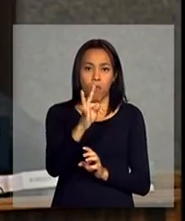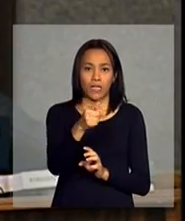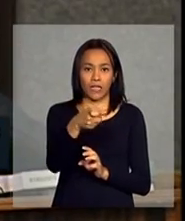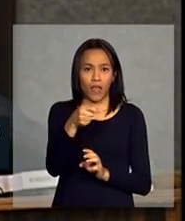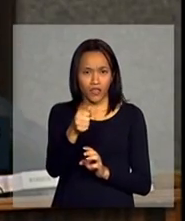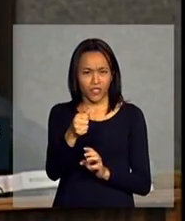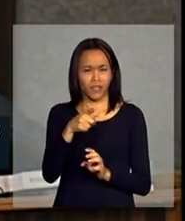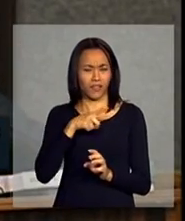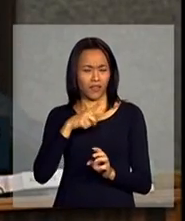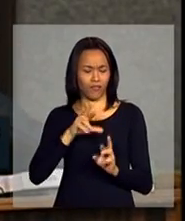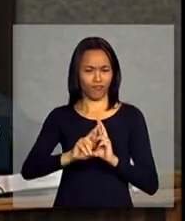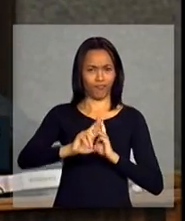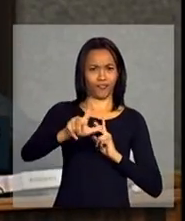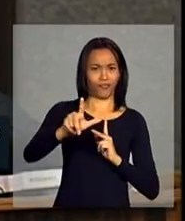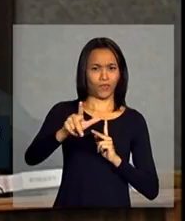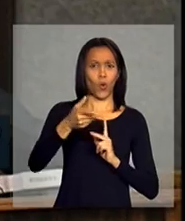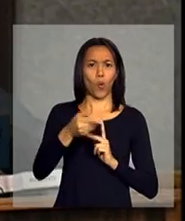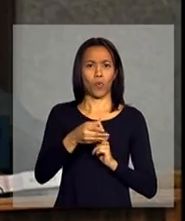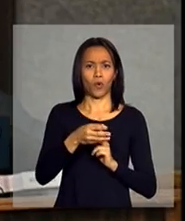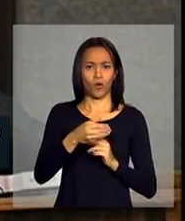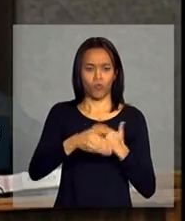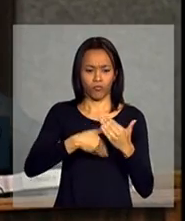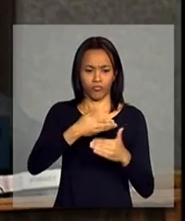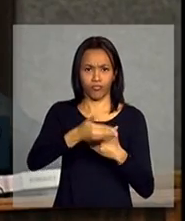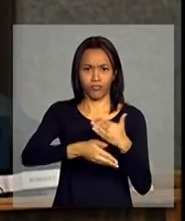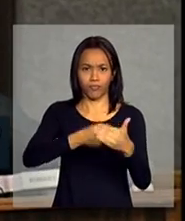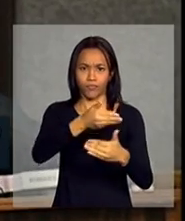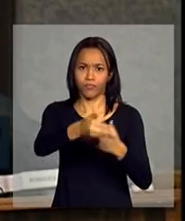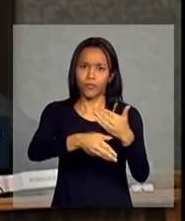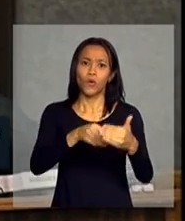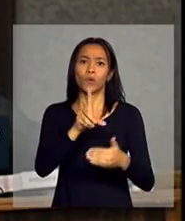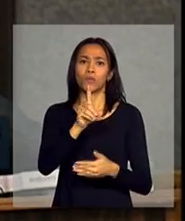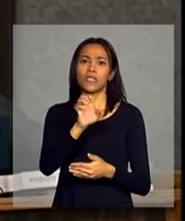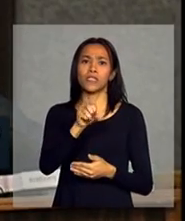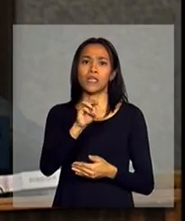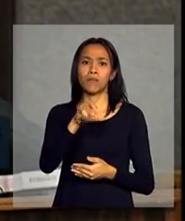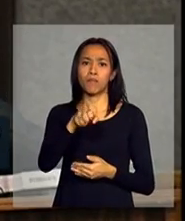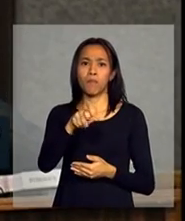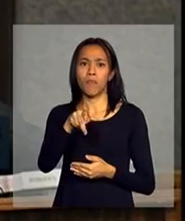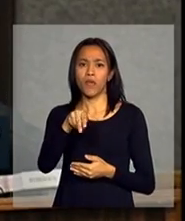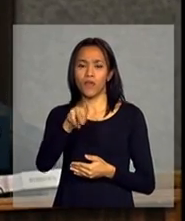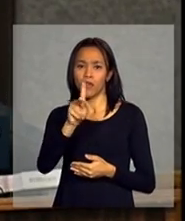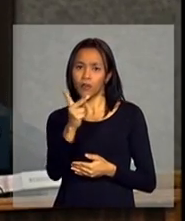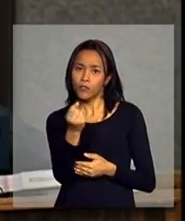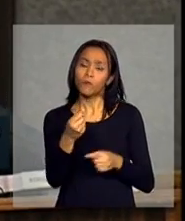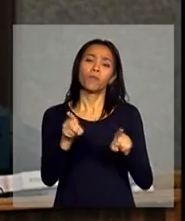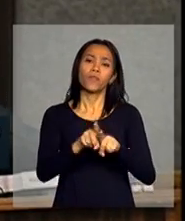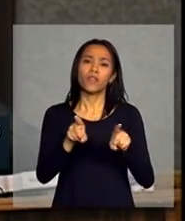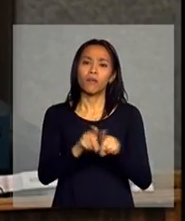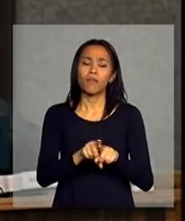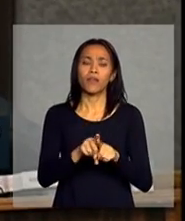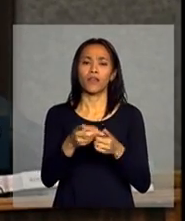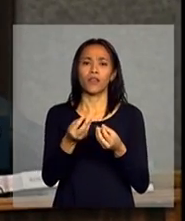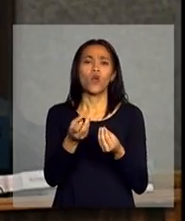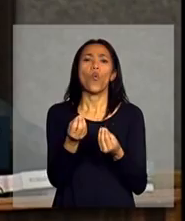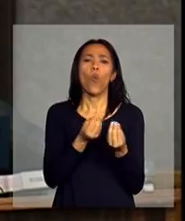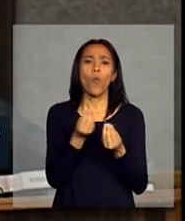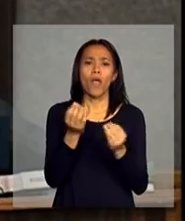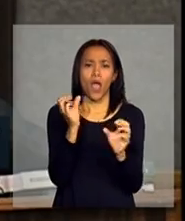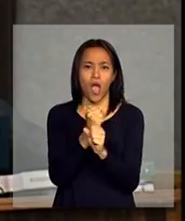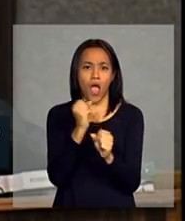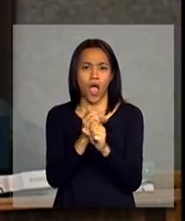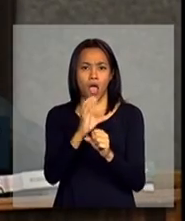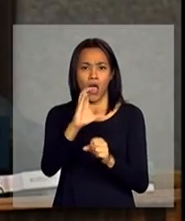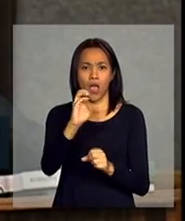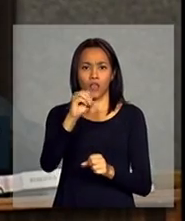um paradoxo entre o desempenho do mercado de trabalho em geral e do empreendedorismo em particular e as contas nacionais, é algo